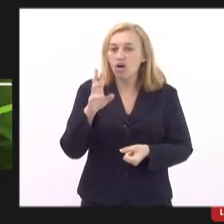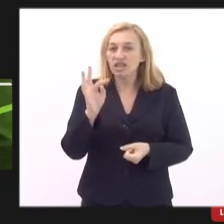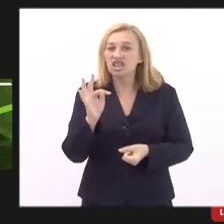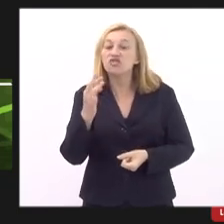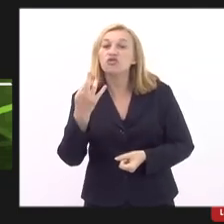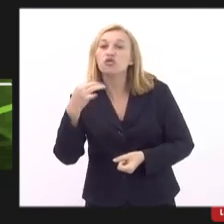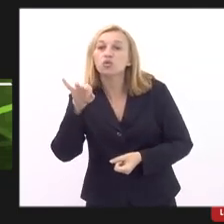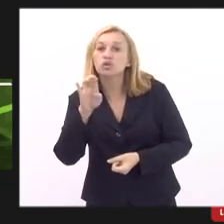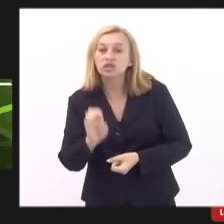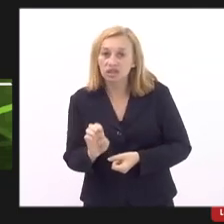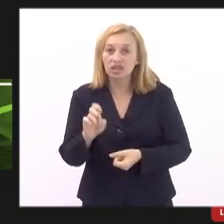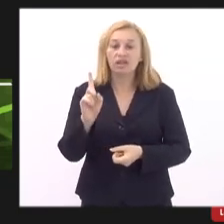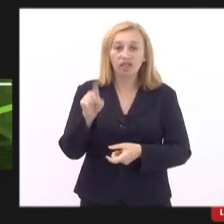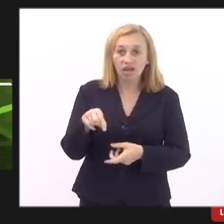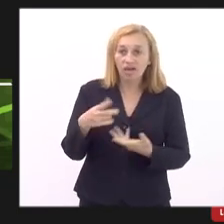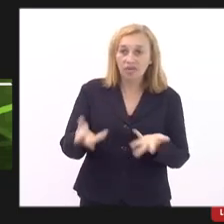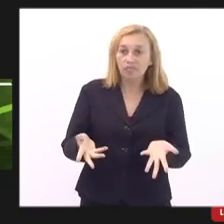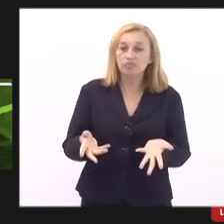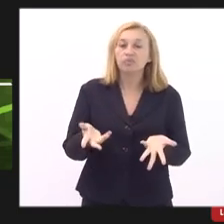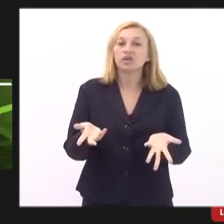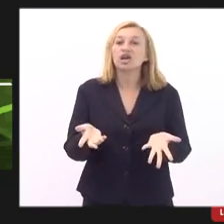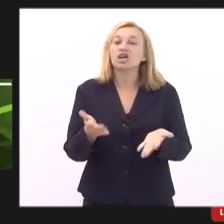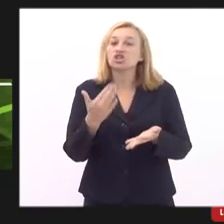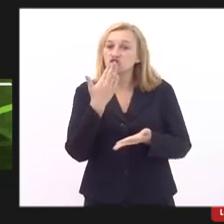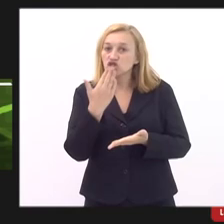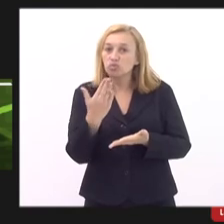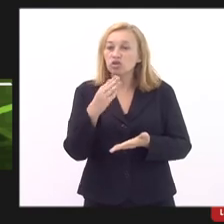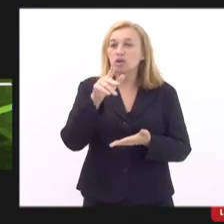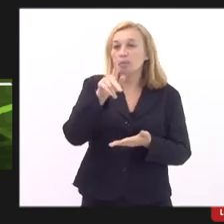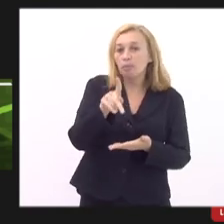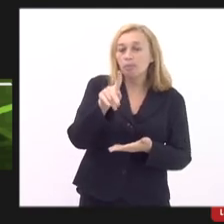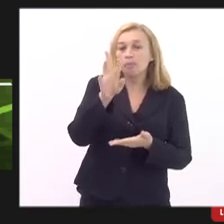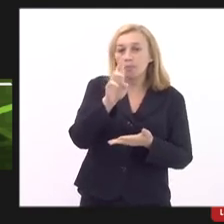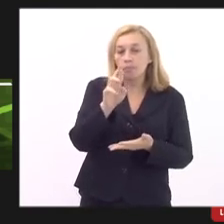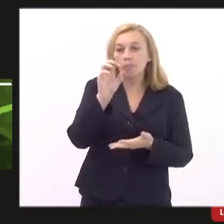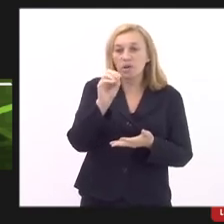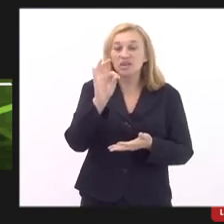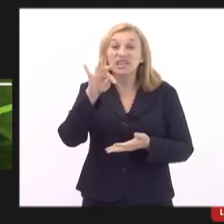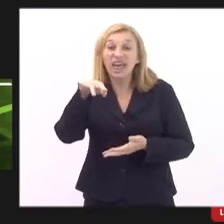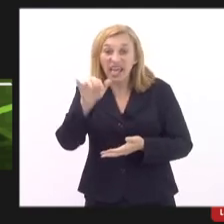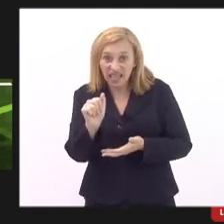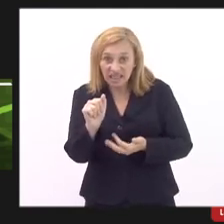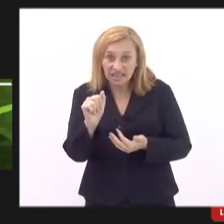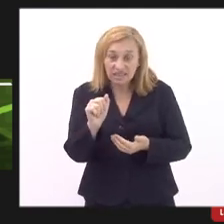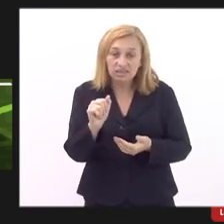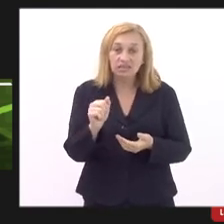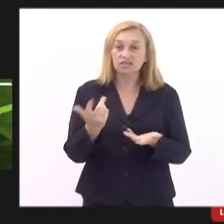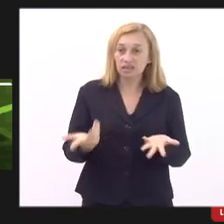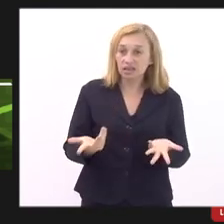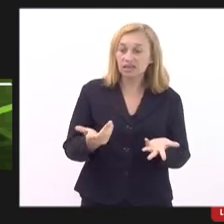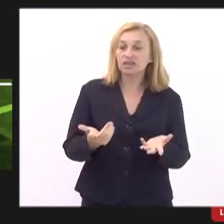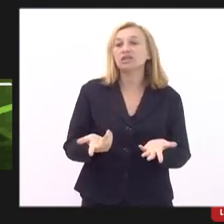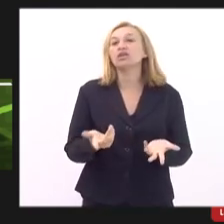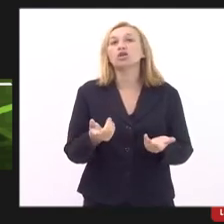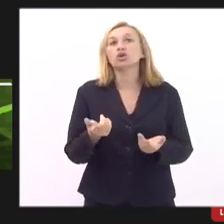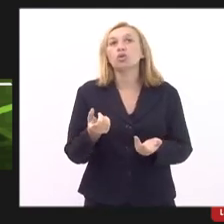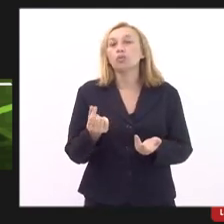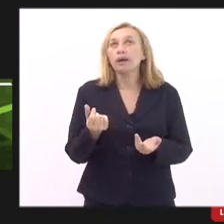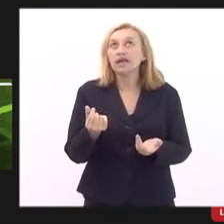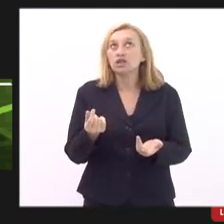de algum tipo de proteína no mercado devido a produção até mesmo a alto preço de